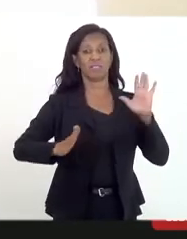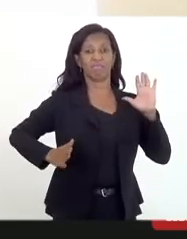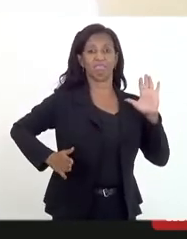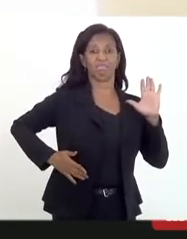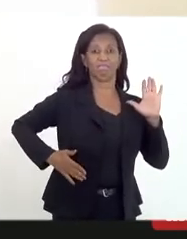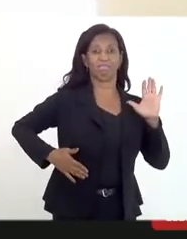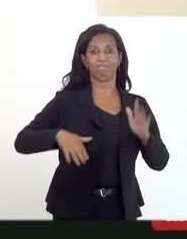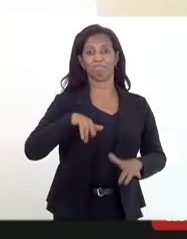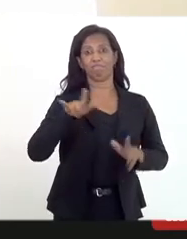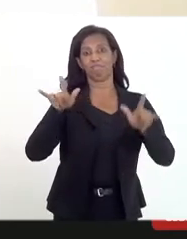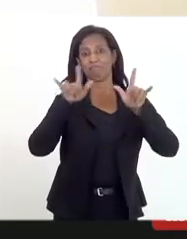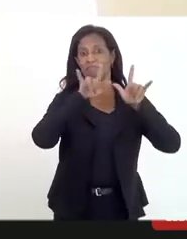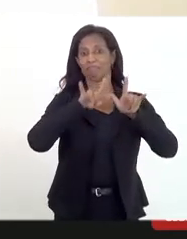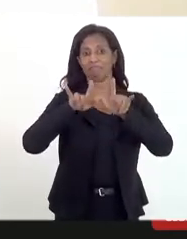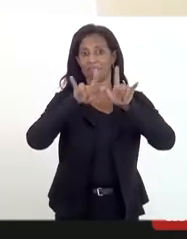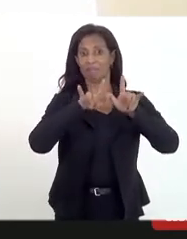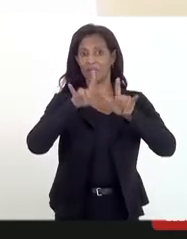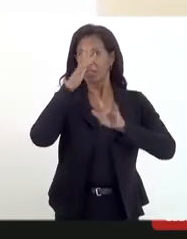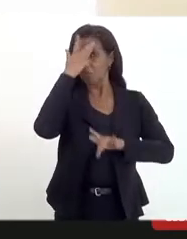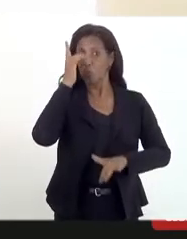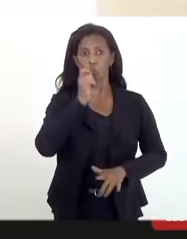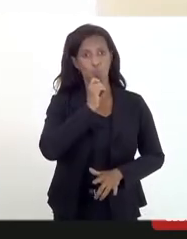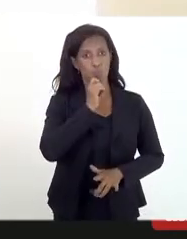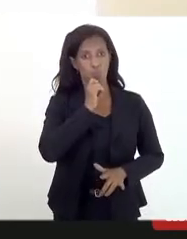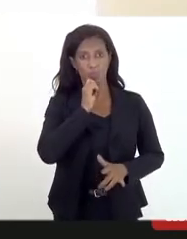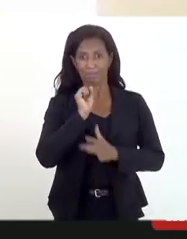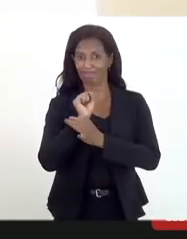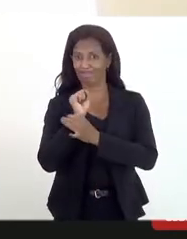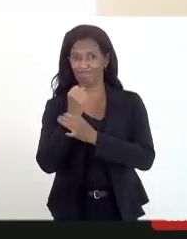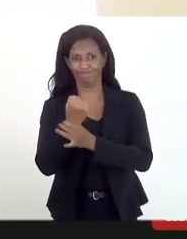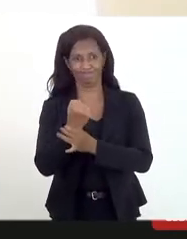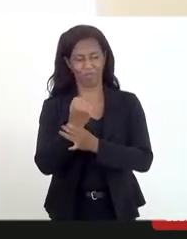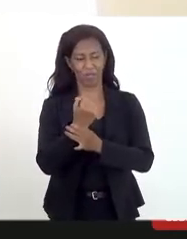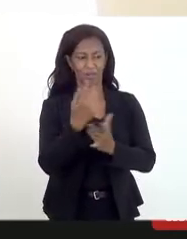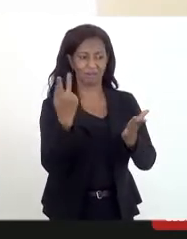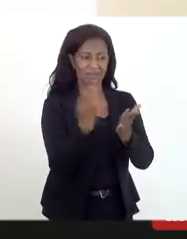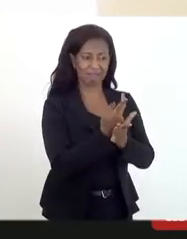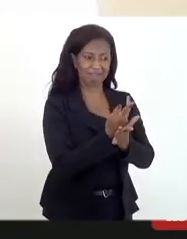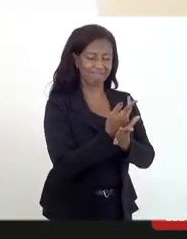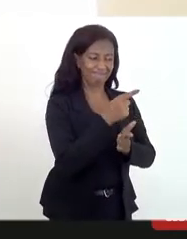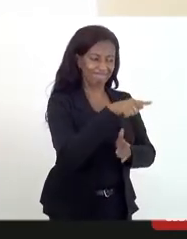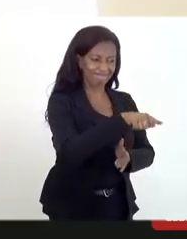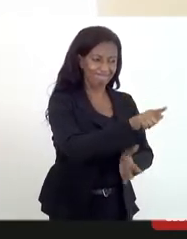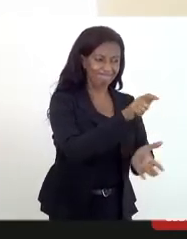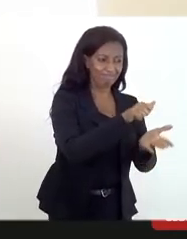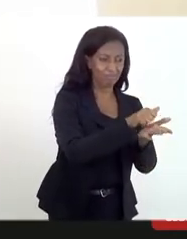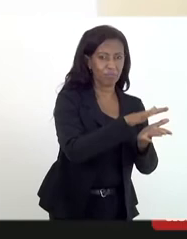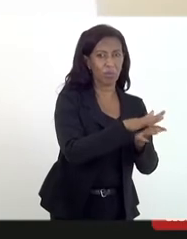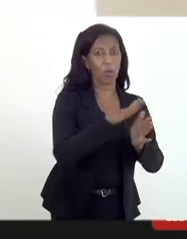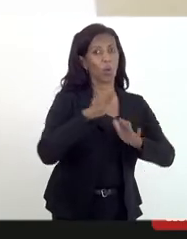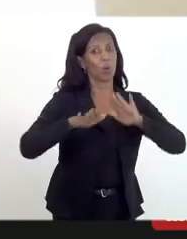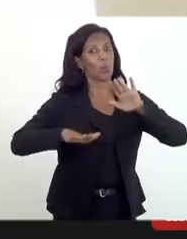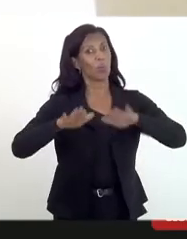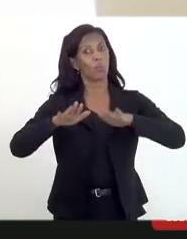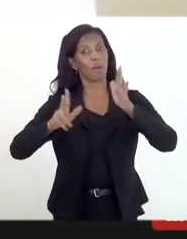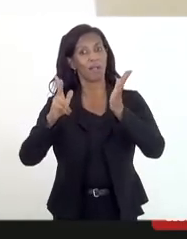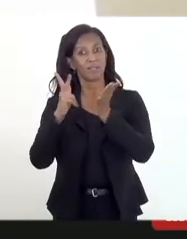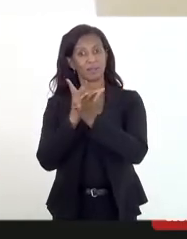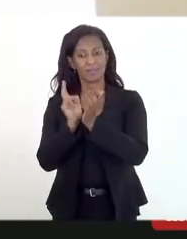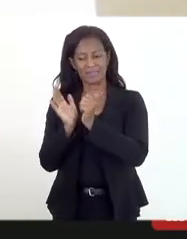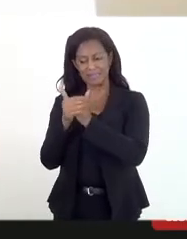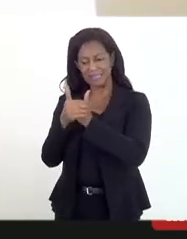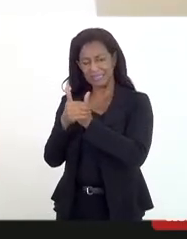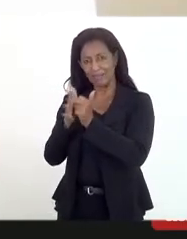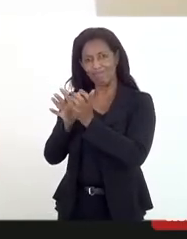milicianos e as pessoas não têm segurança para relatar aquele fato. Por mais que o inquérito seja sigiloso e a sua